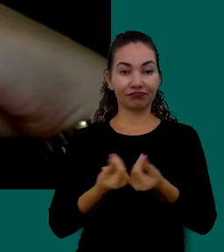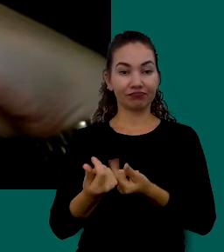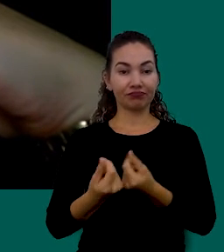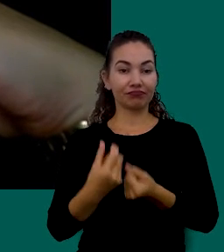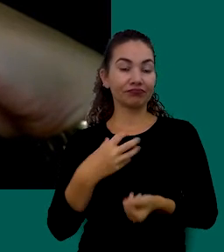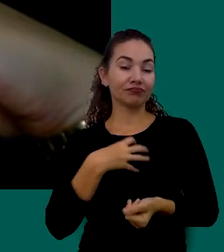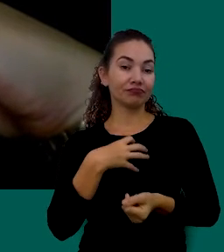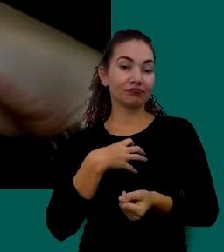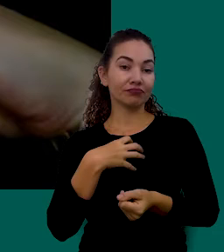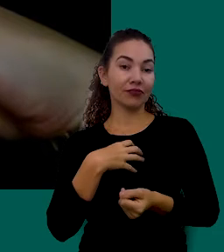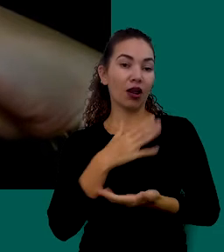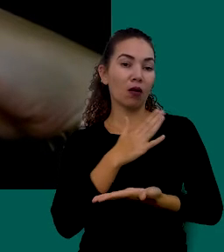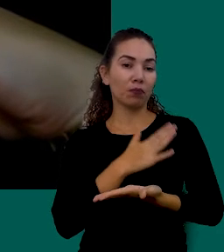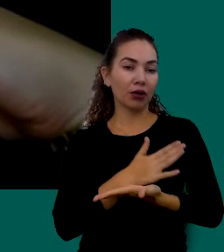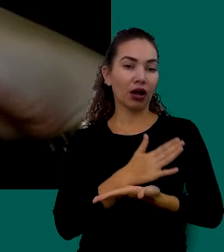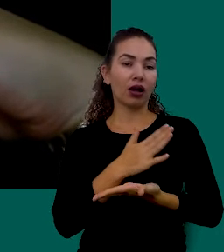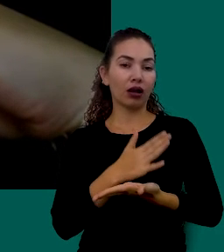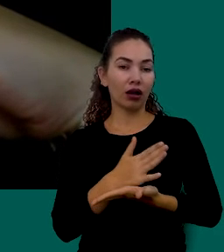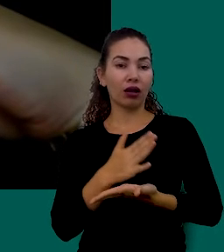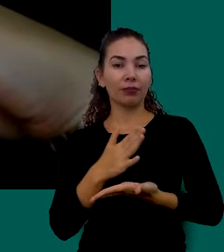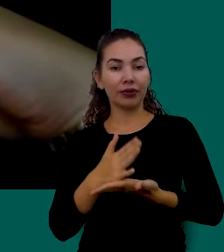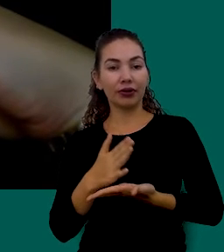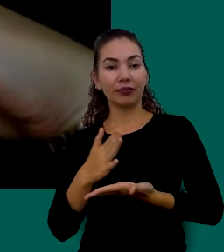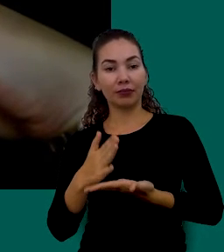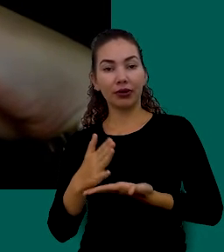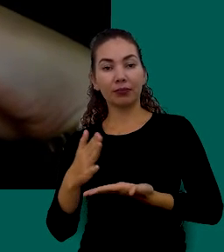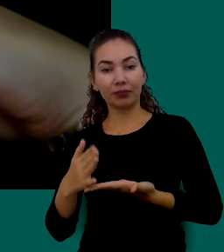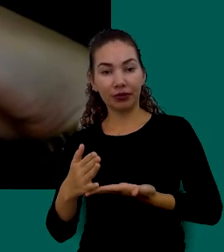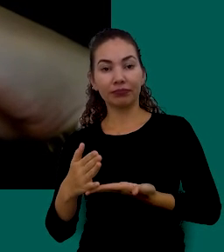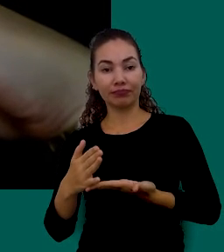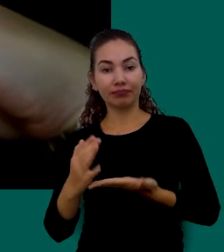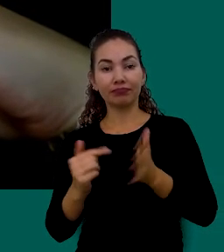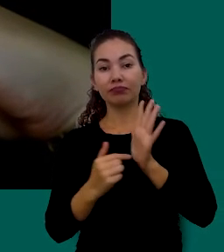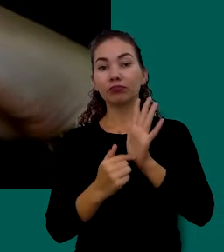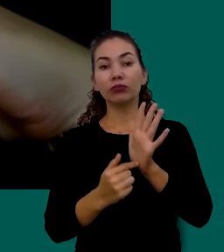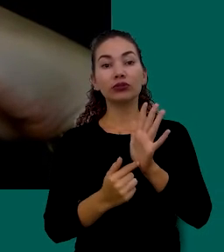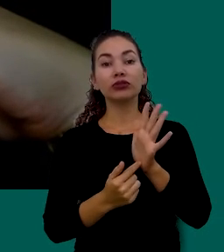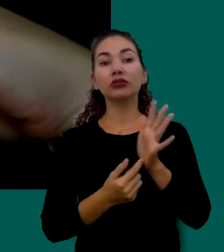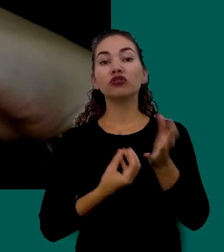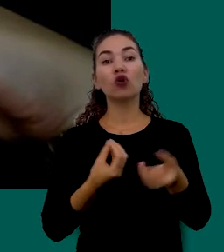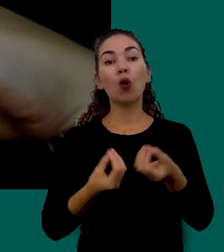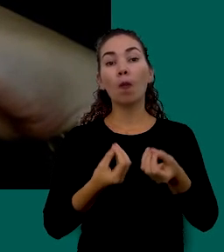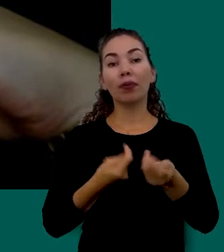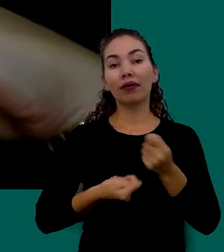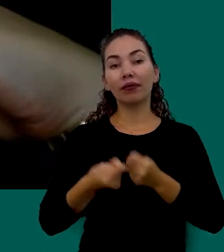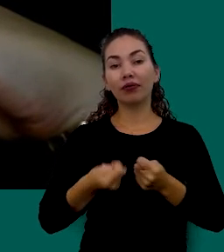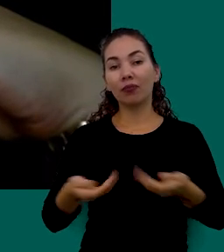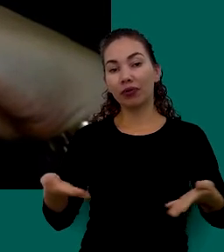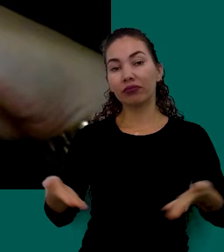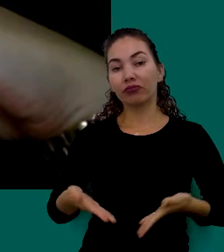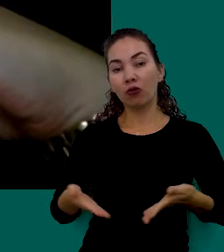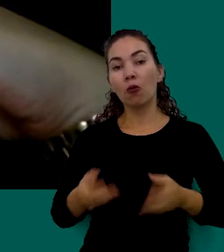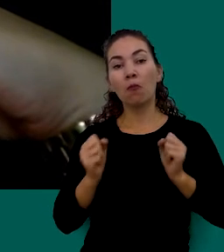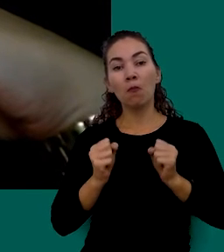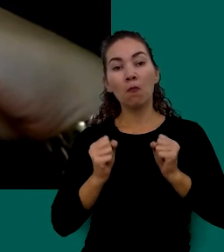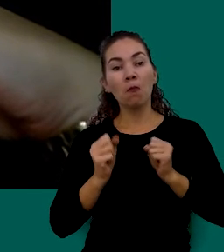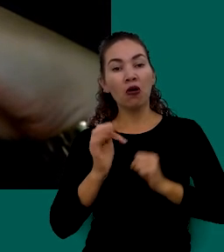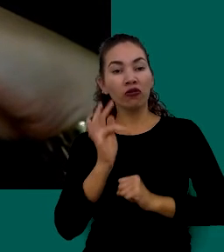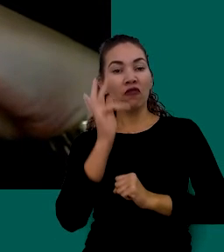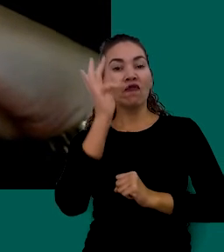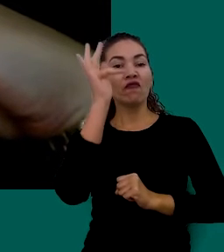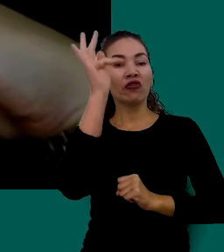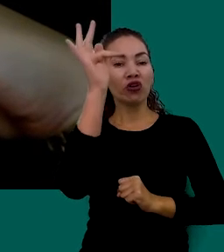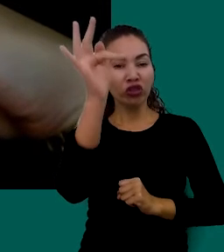De Forma Gradativa Mostrando Como A Economia De Hoje Pode Gerar Grandes